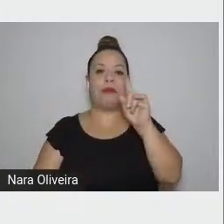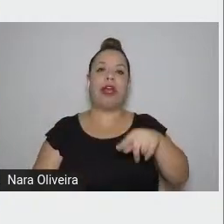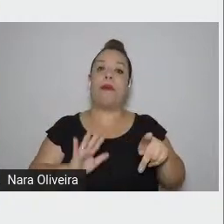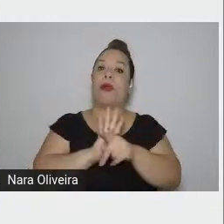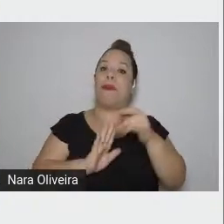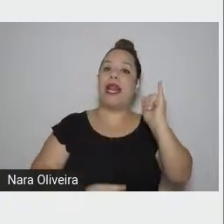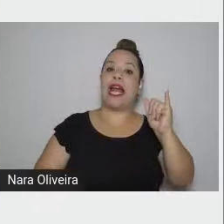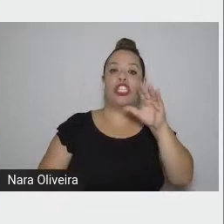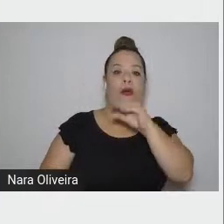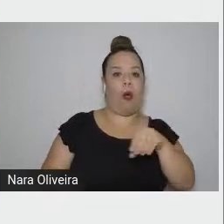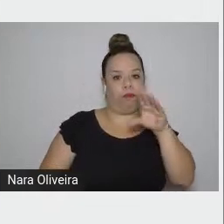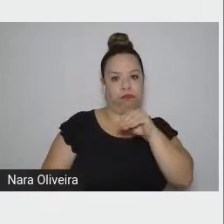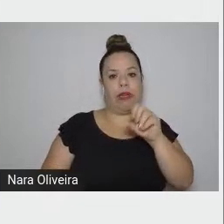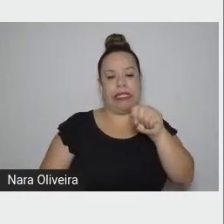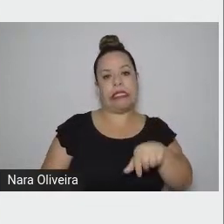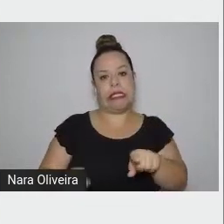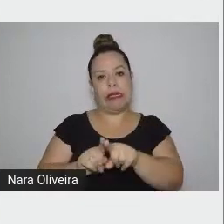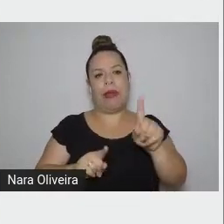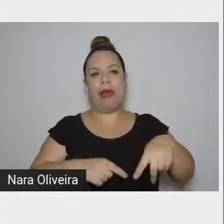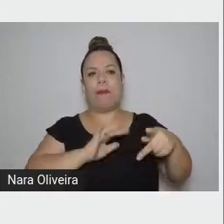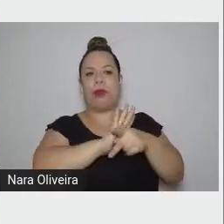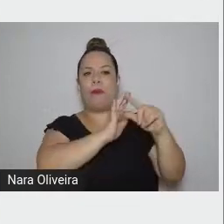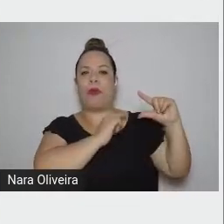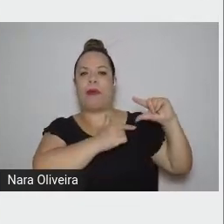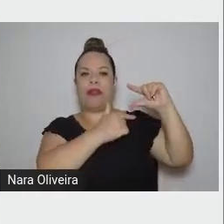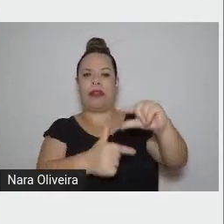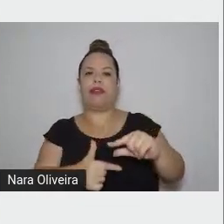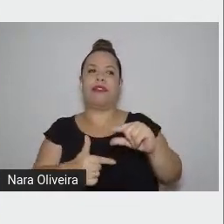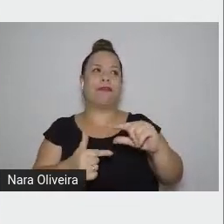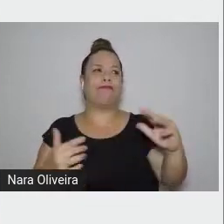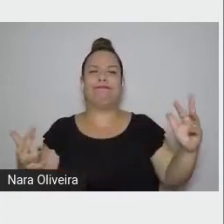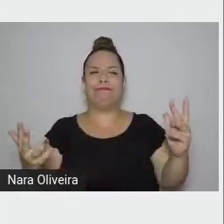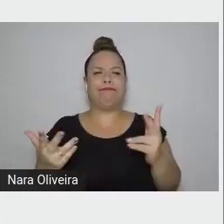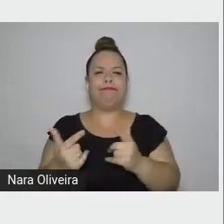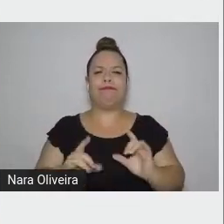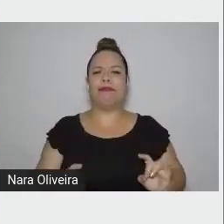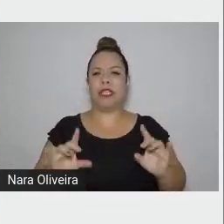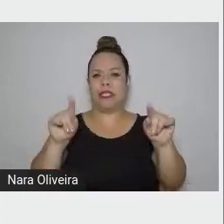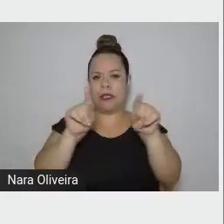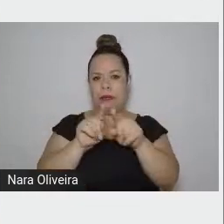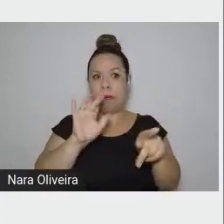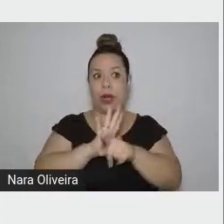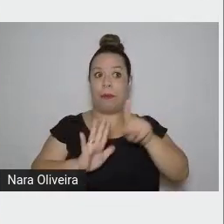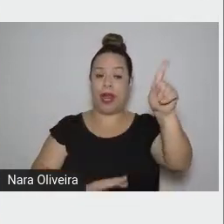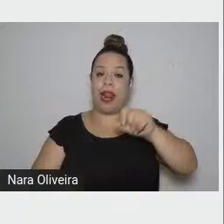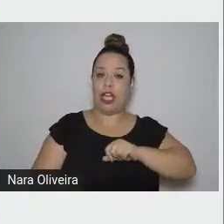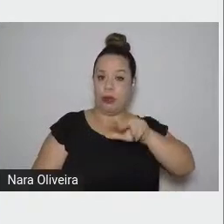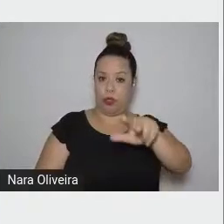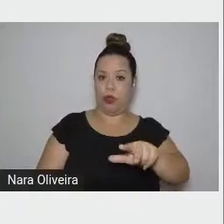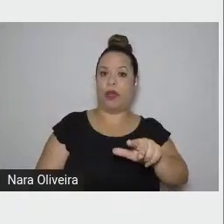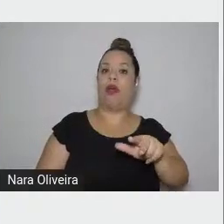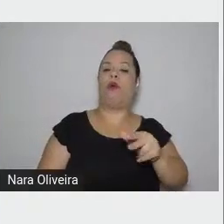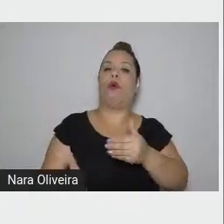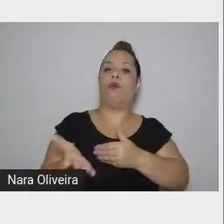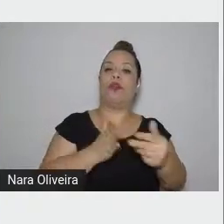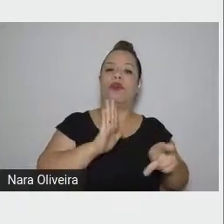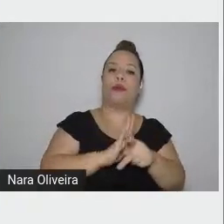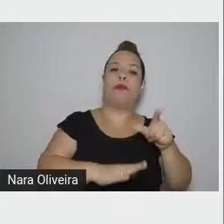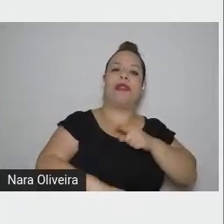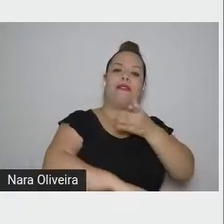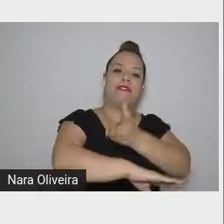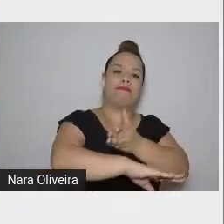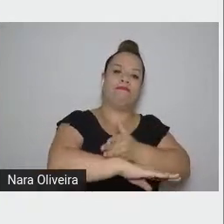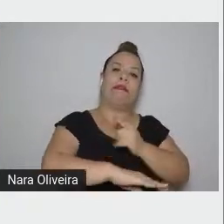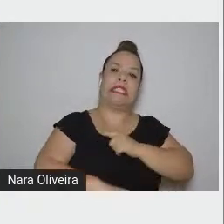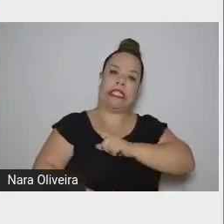tradição preciosa de Portugal desde a Idade Média. Outro